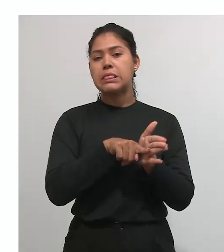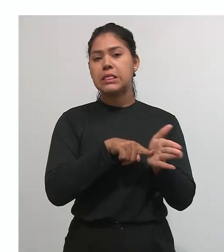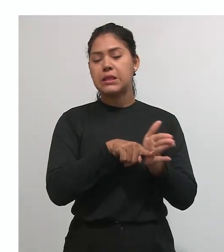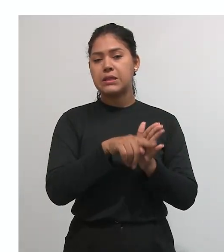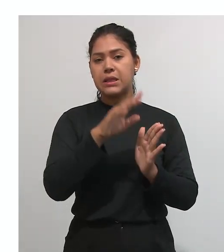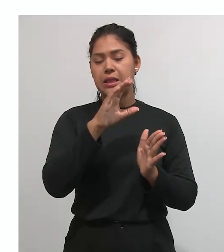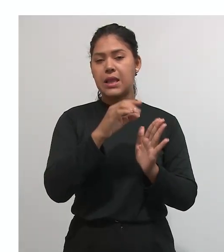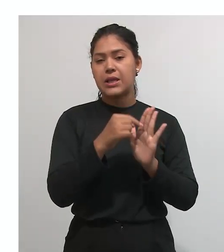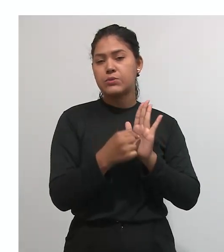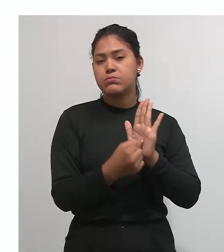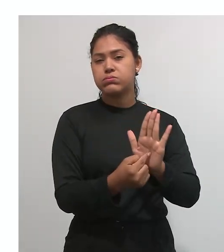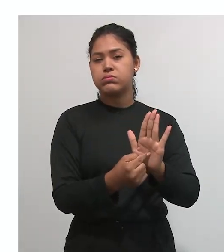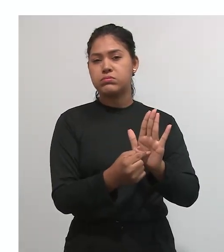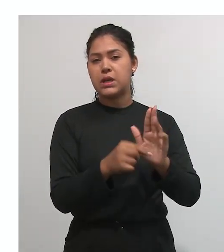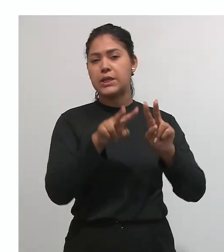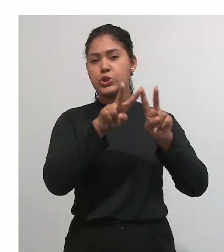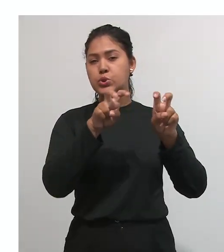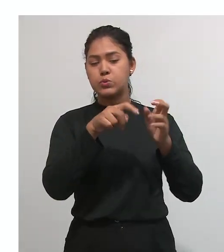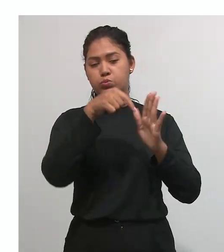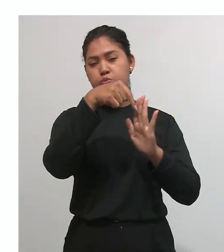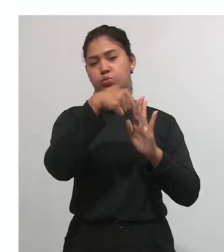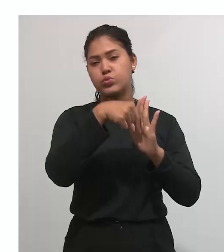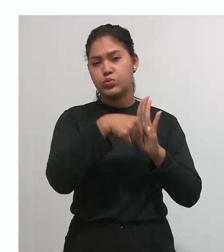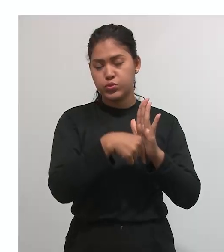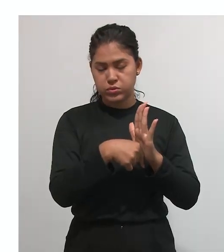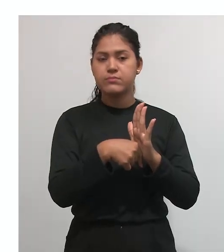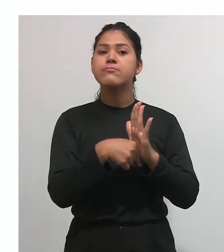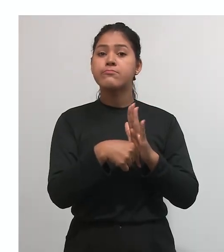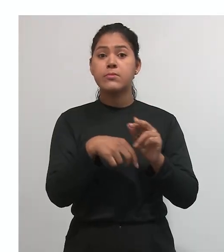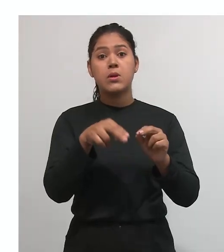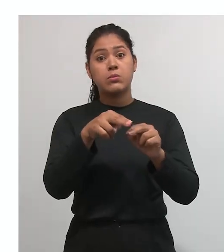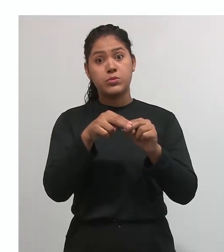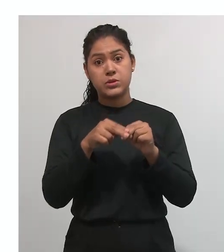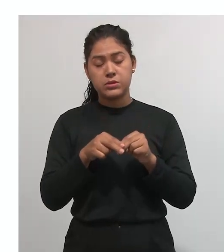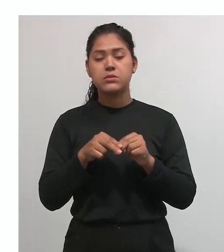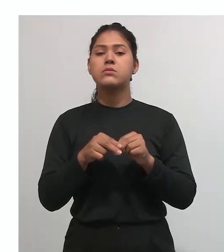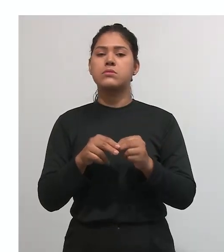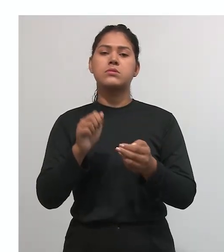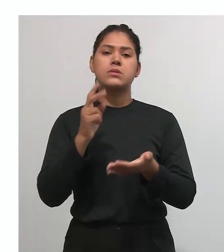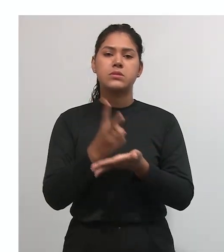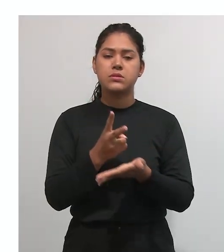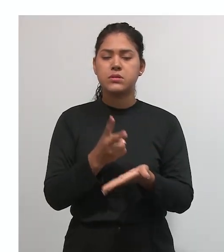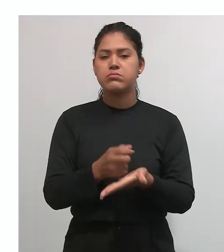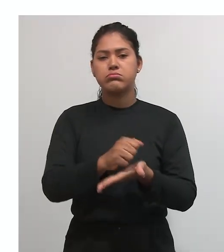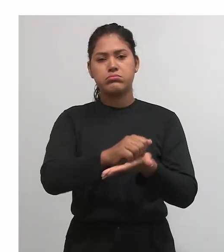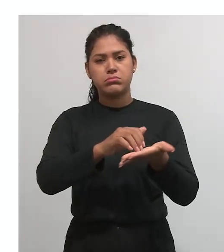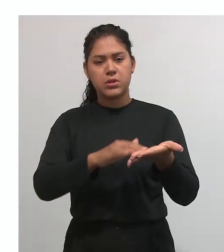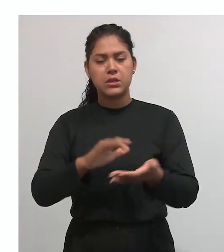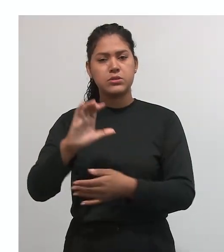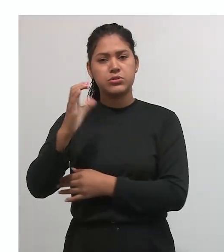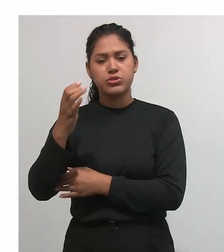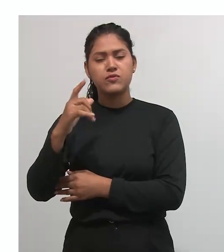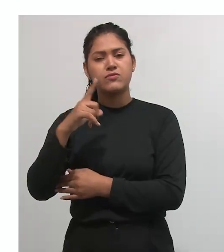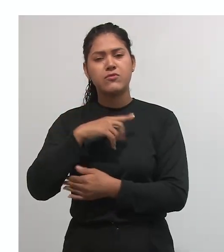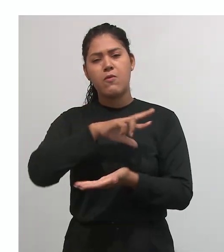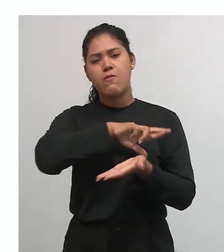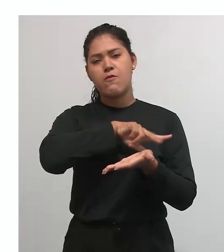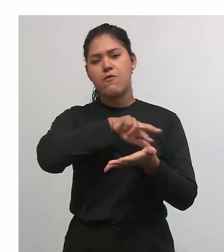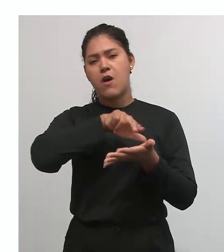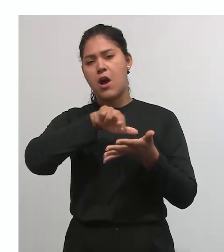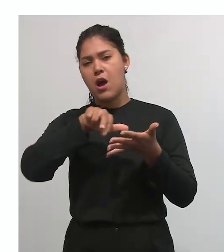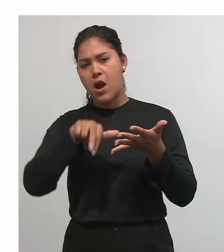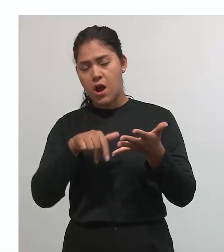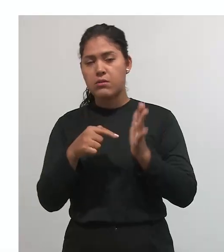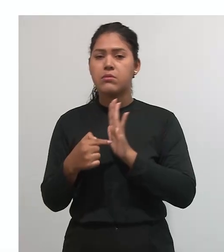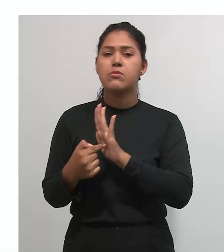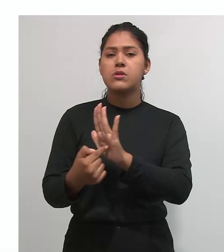garante que o conhecimento acadêmico seja sempre em evolução, esteja sempre em evolução, acompanhando as mudanças